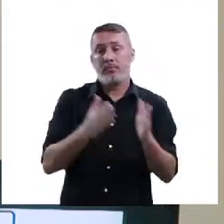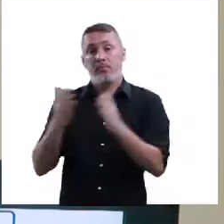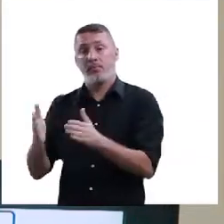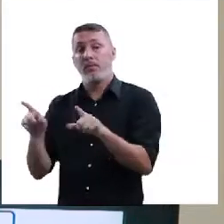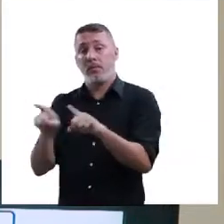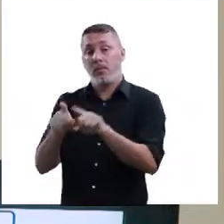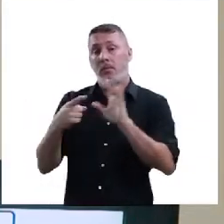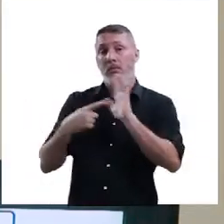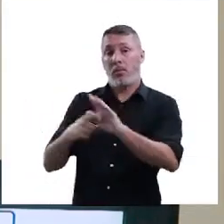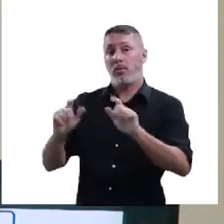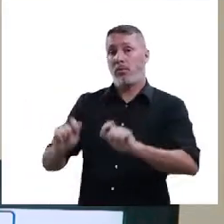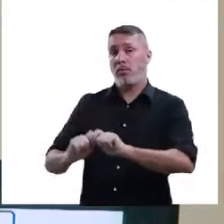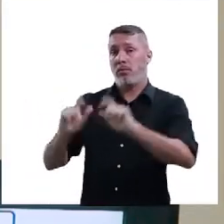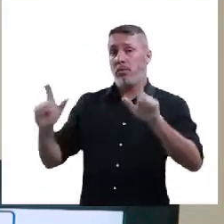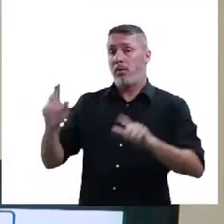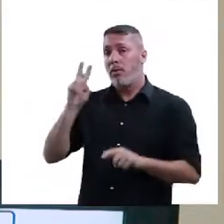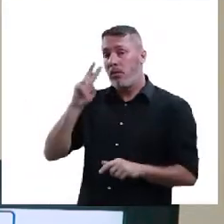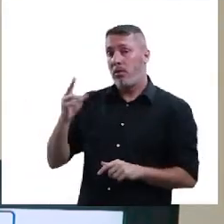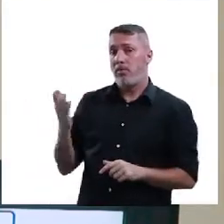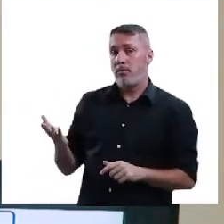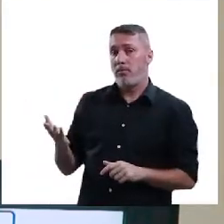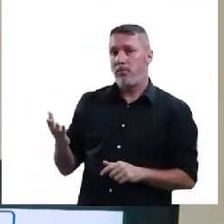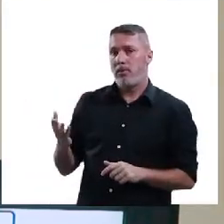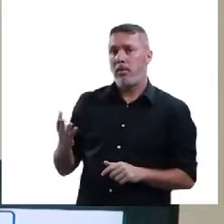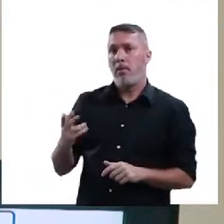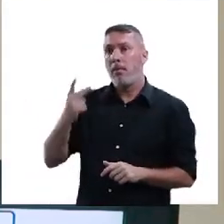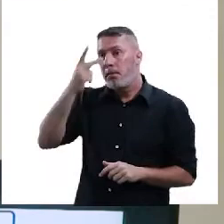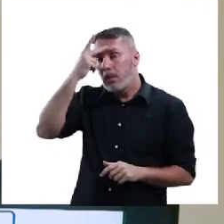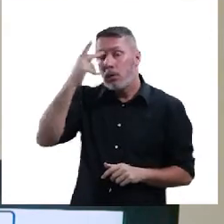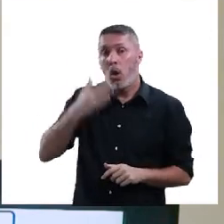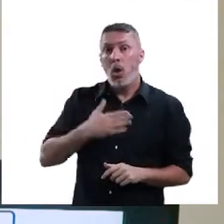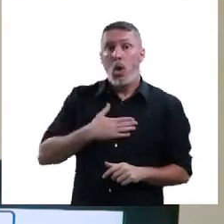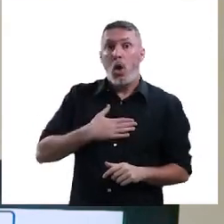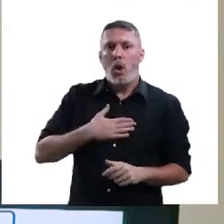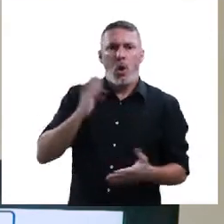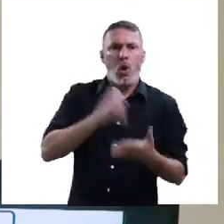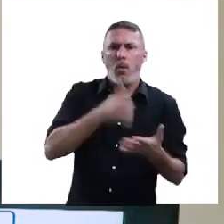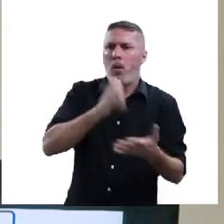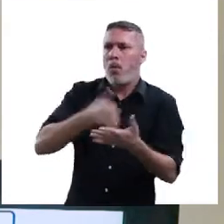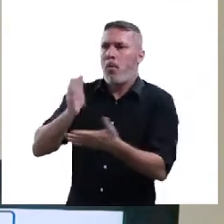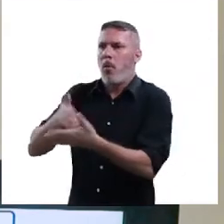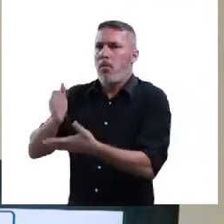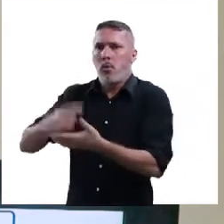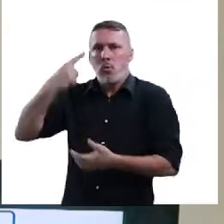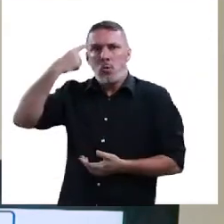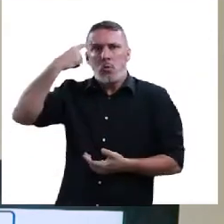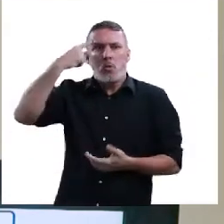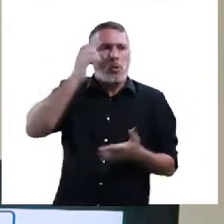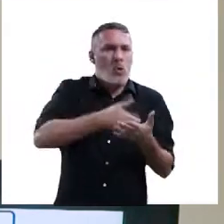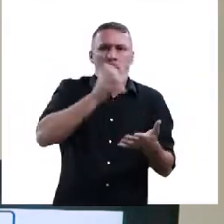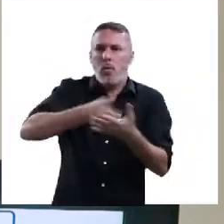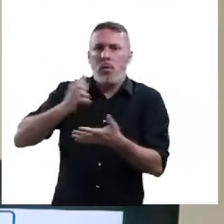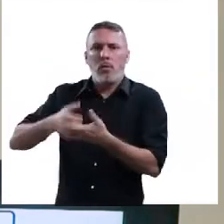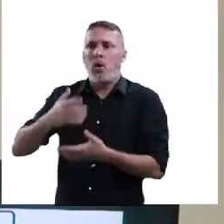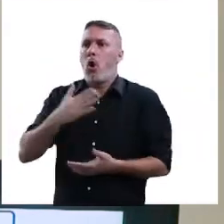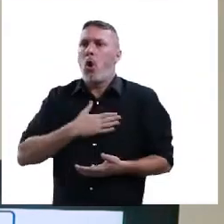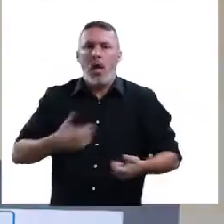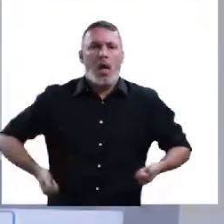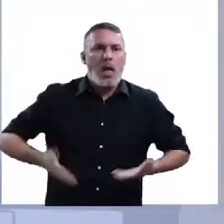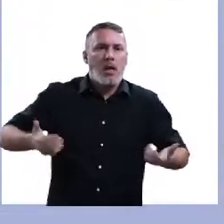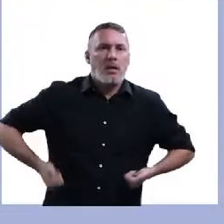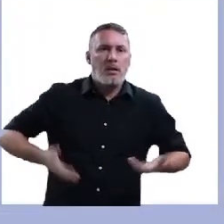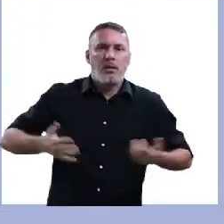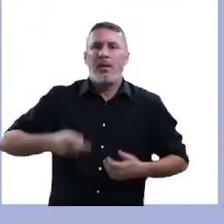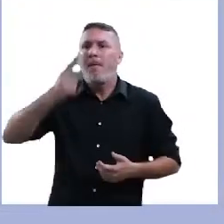Então, outro aspecto que eu posso ser colocado para vocês é o aspecto voltado para o consumismo. A